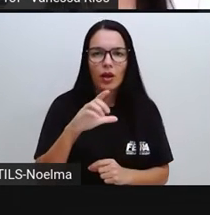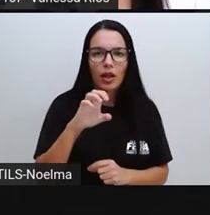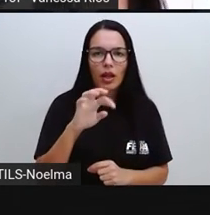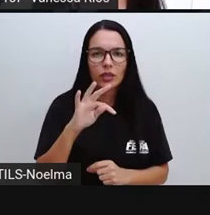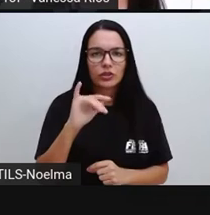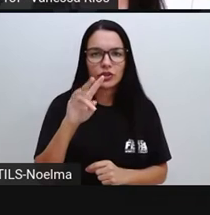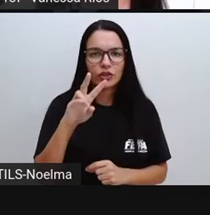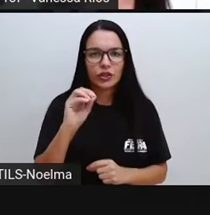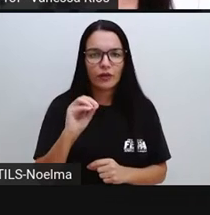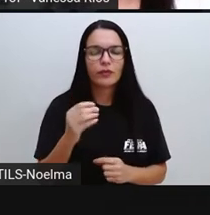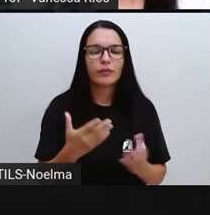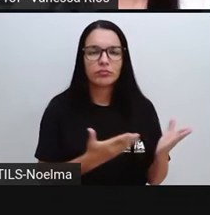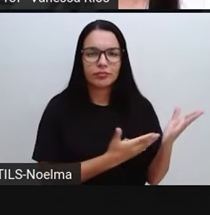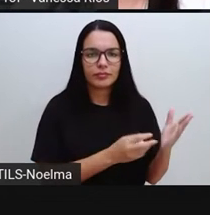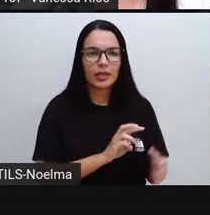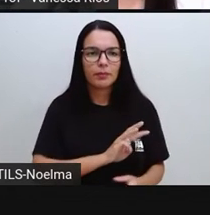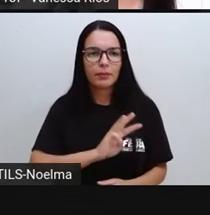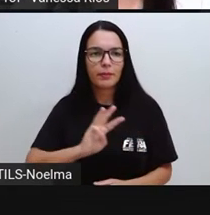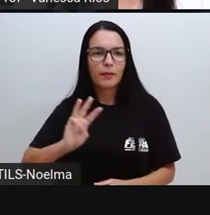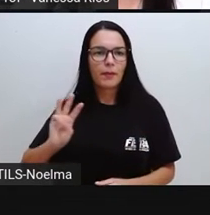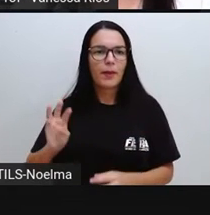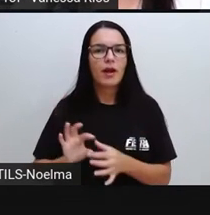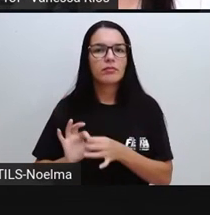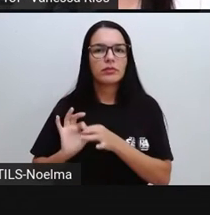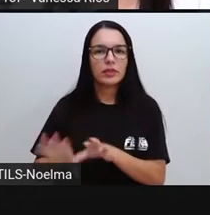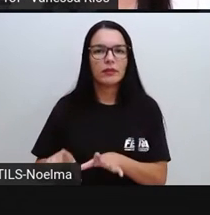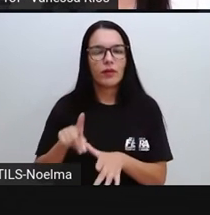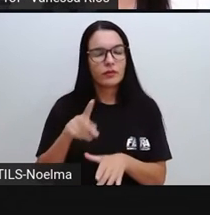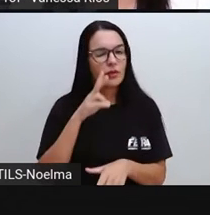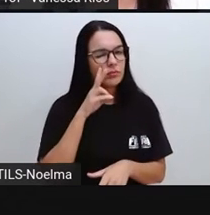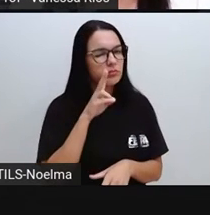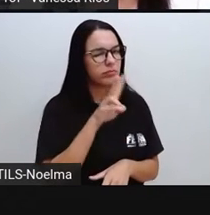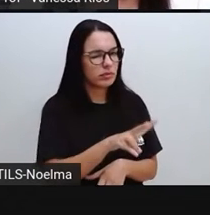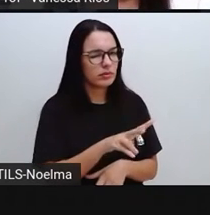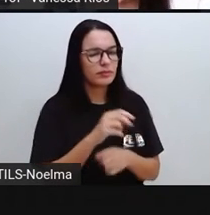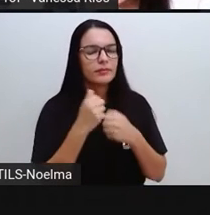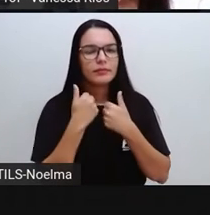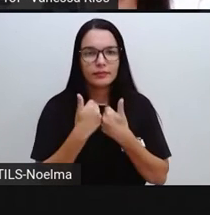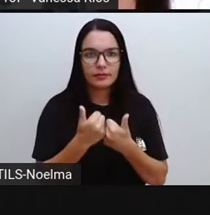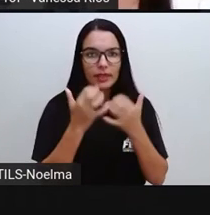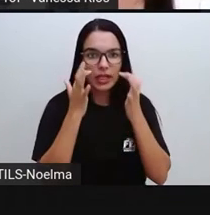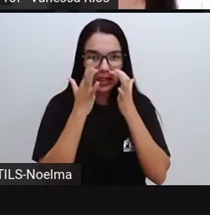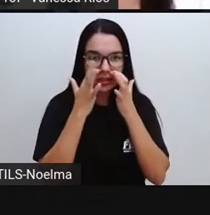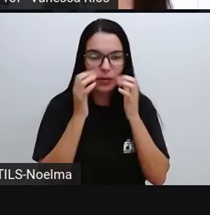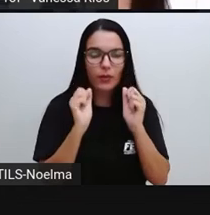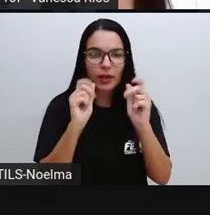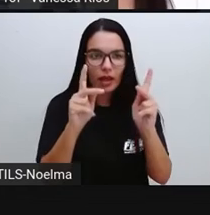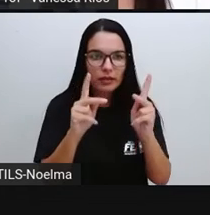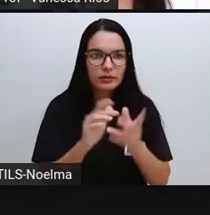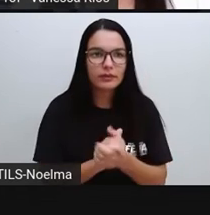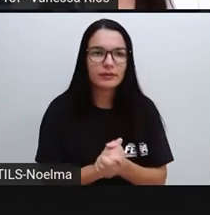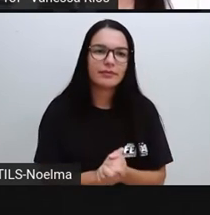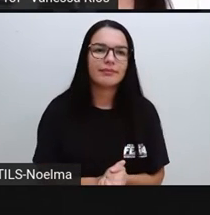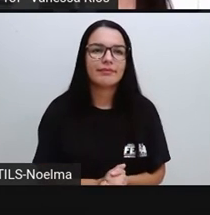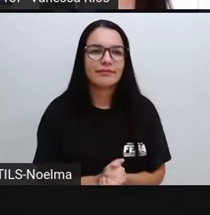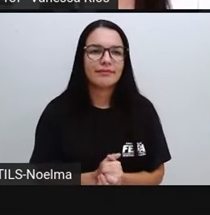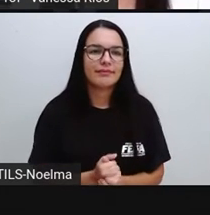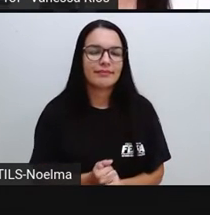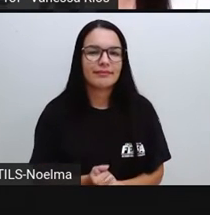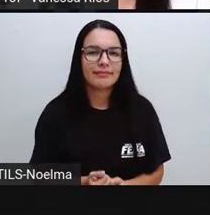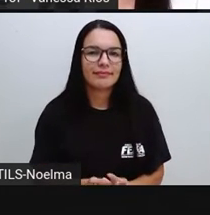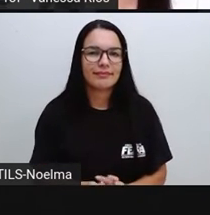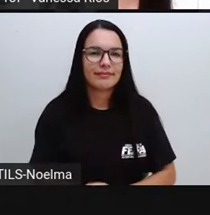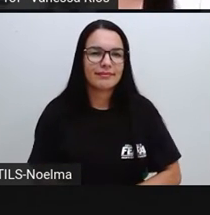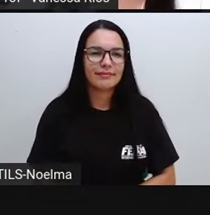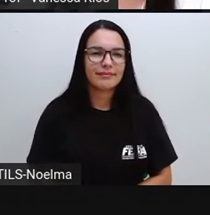disponível nesse endereço. E a Pró gostaria que vocês prestassem aí bastante atenção, certo? Como sempre, de olho no